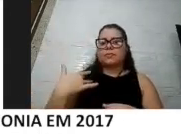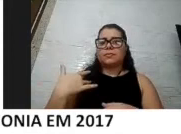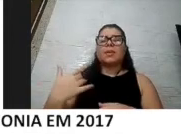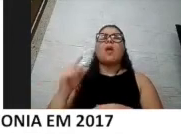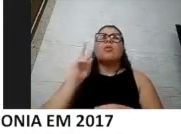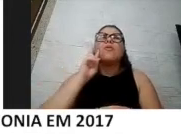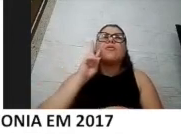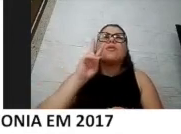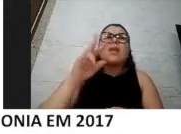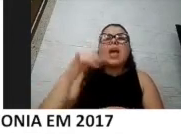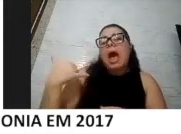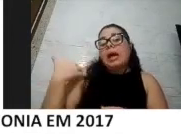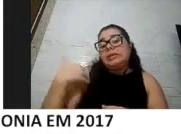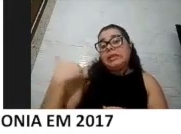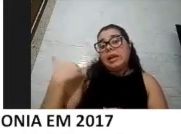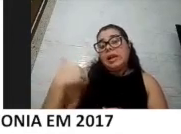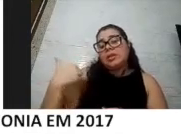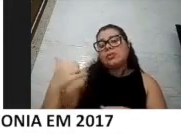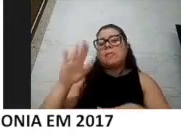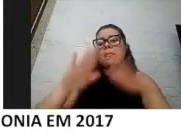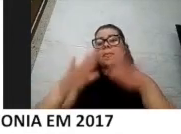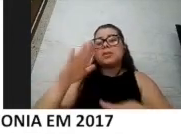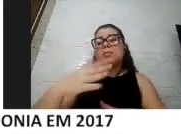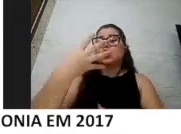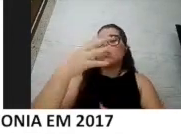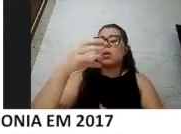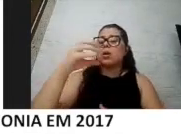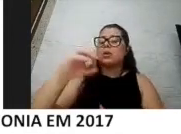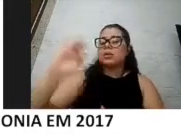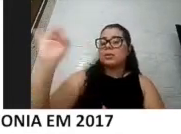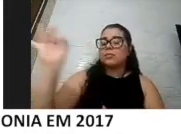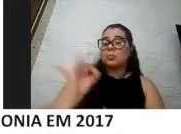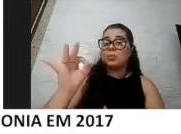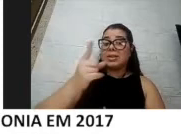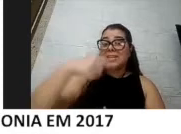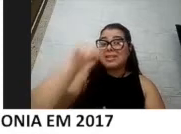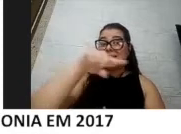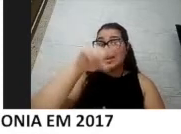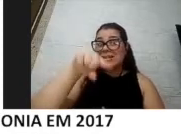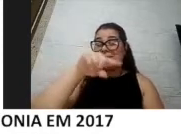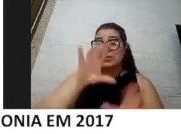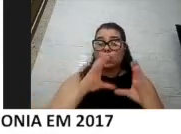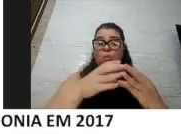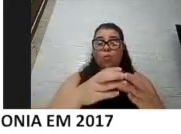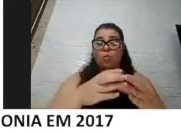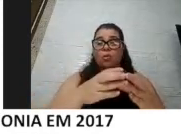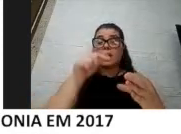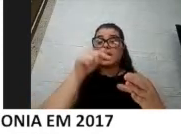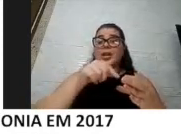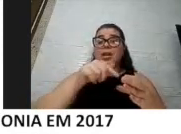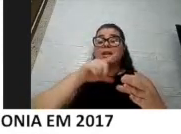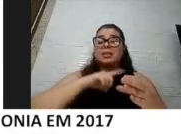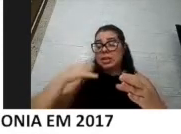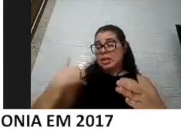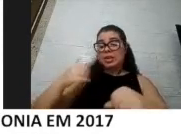que quase 40% dessas pessoas ali, desses 200 e poucos casos, tinham mais de 70